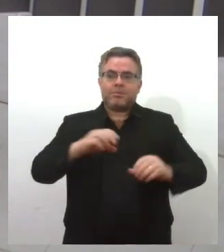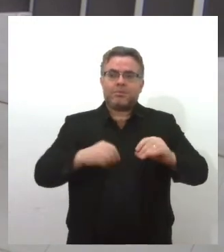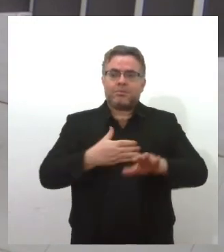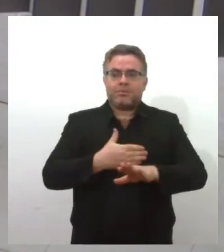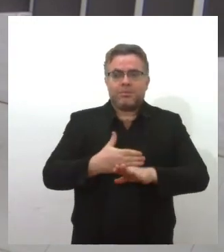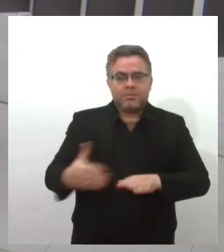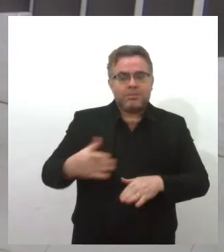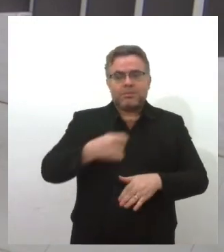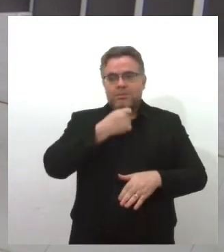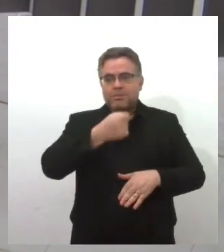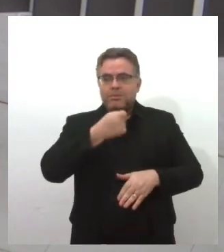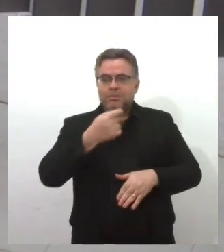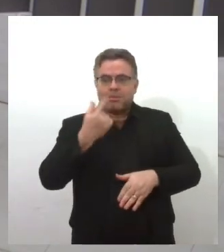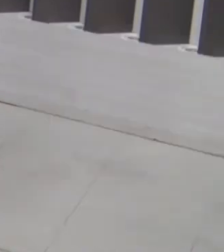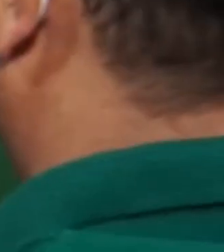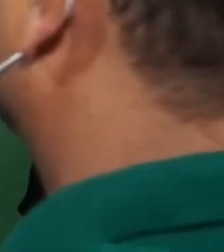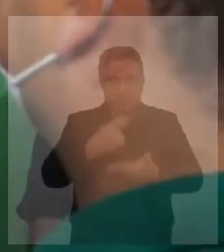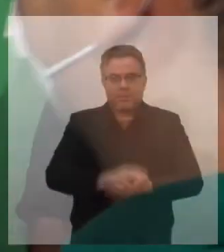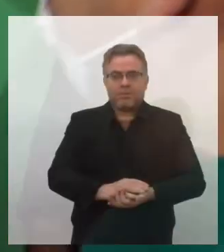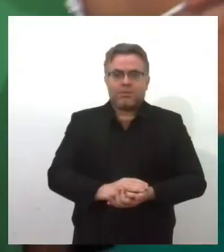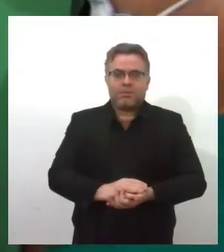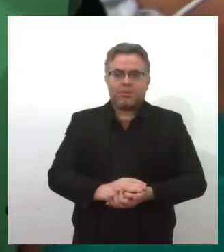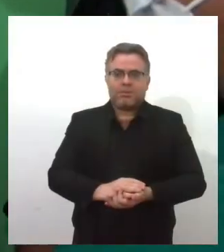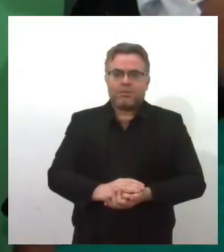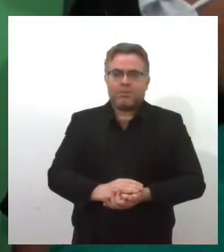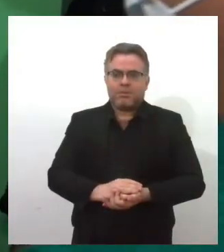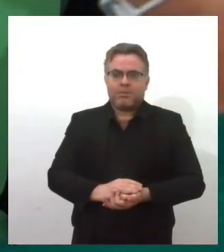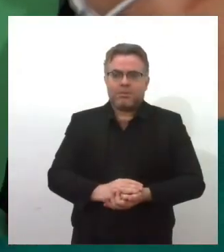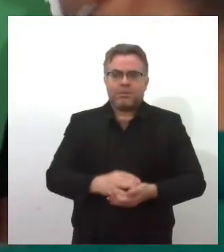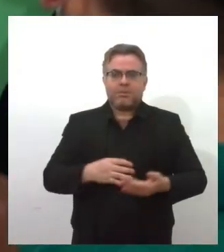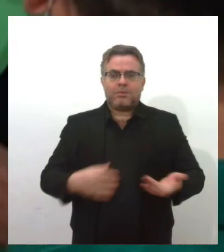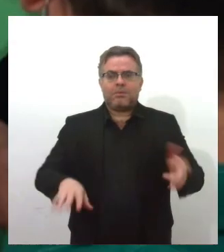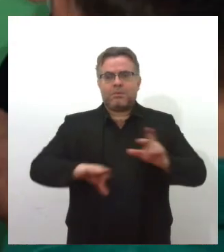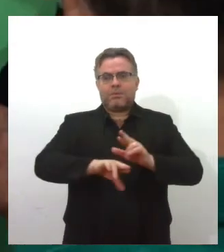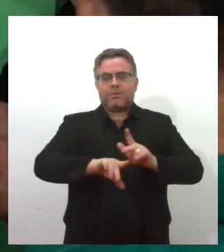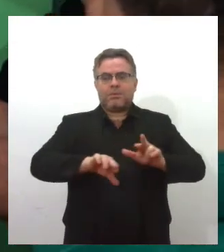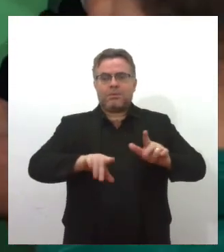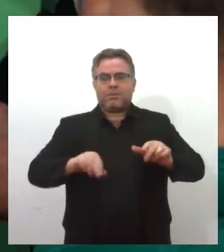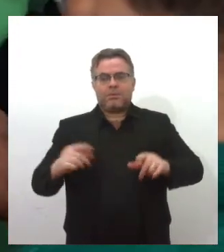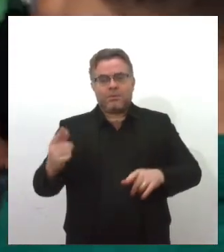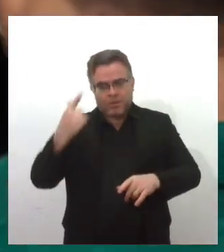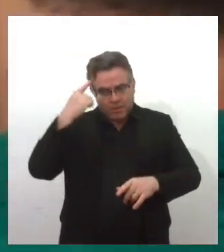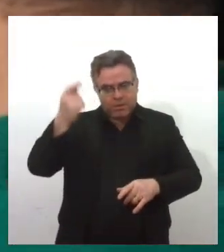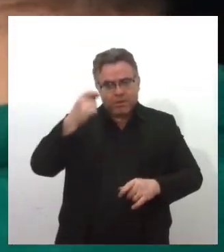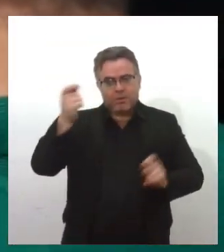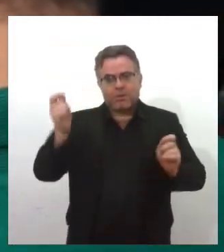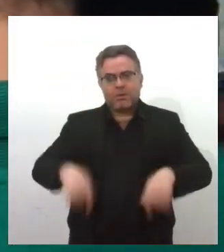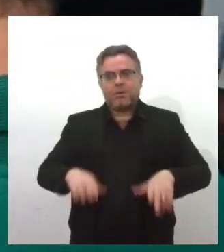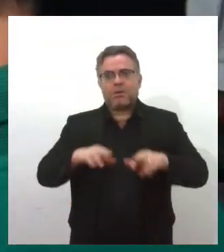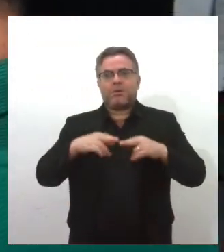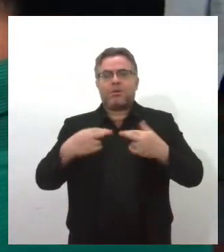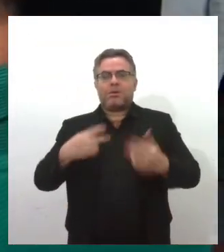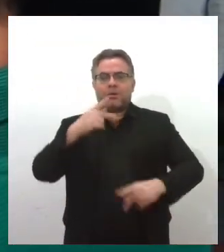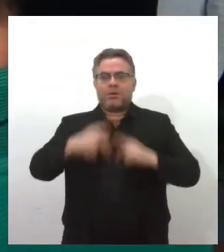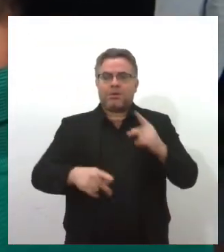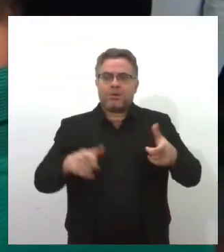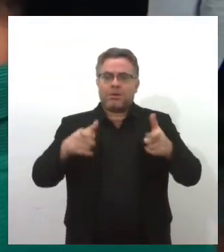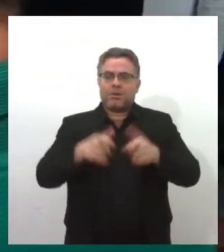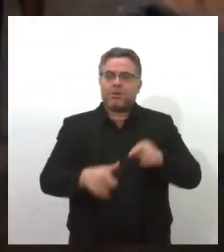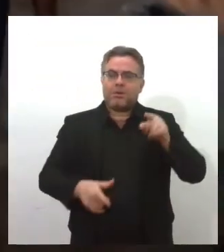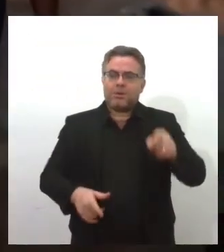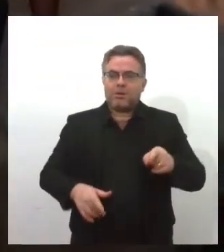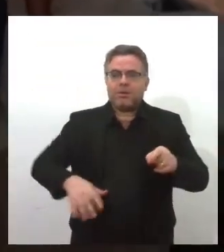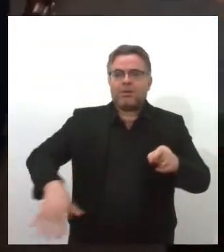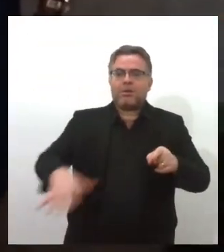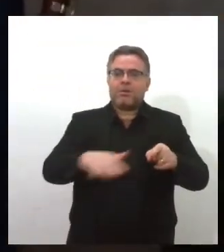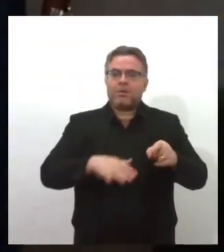A reportagem de Valquíria Mirão. Várias autoridades estiveram reunidas no povoado Serra Cumprida, na zona rural de